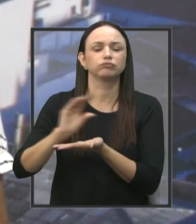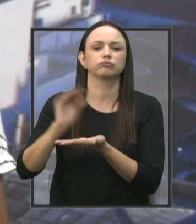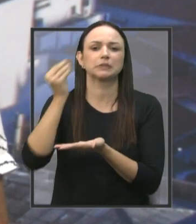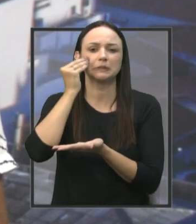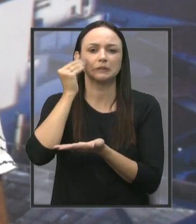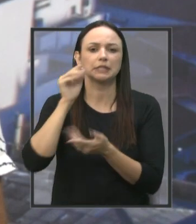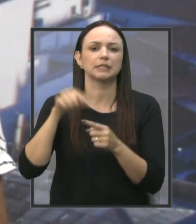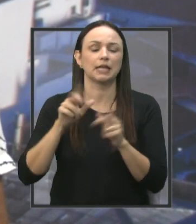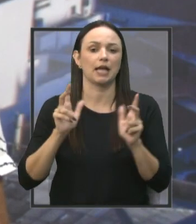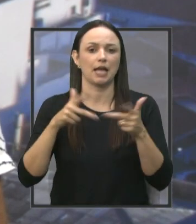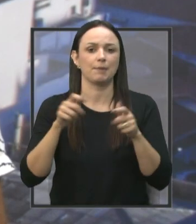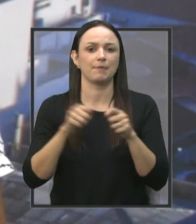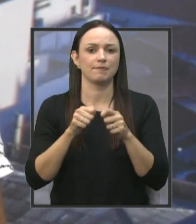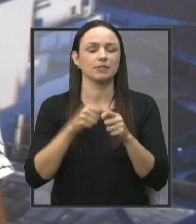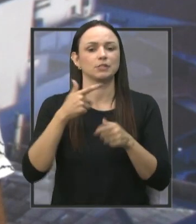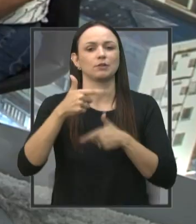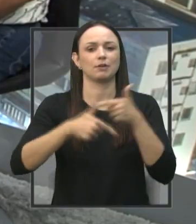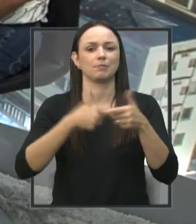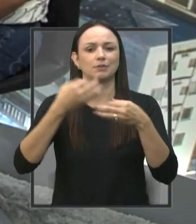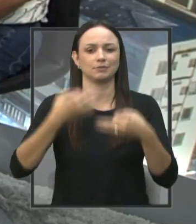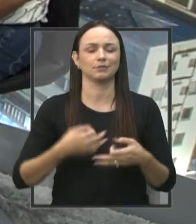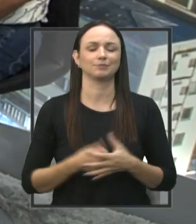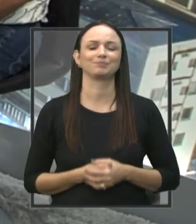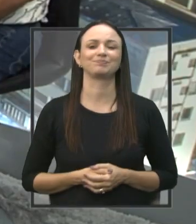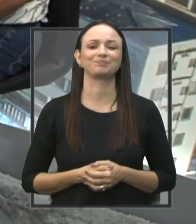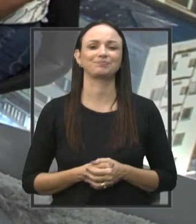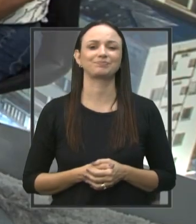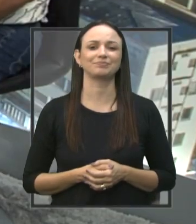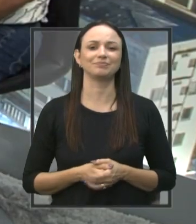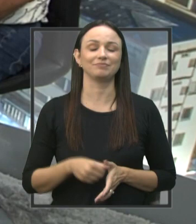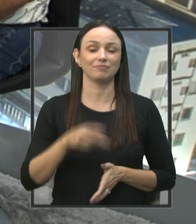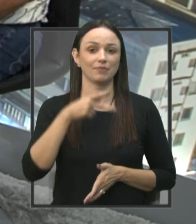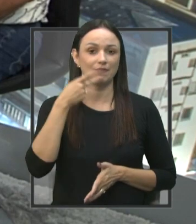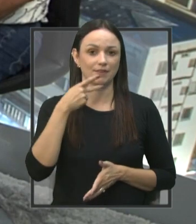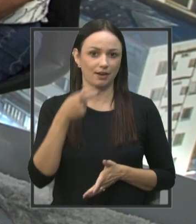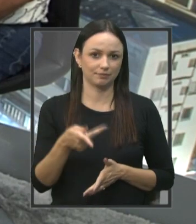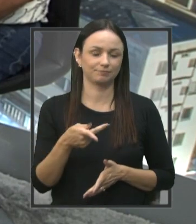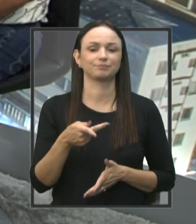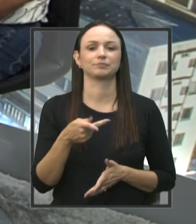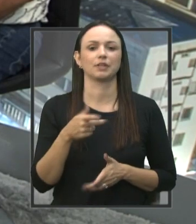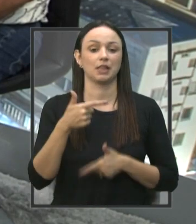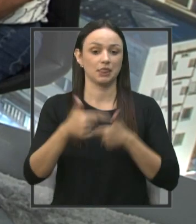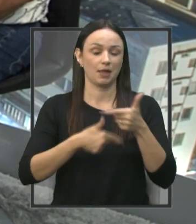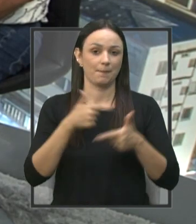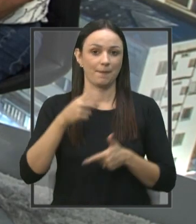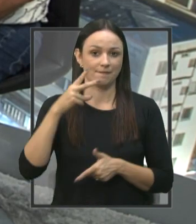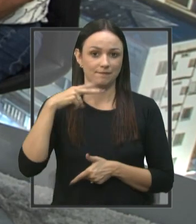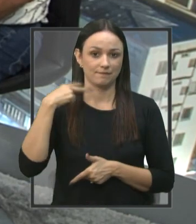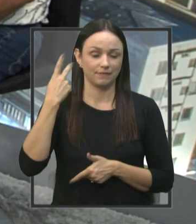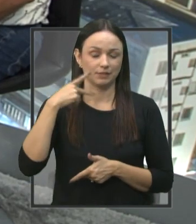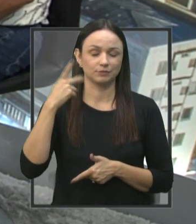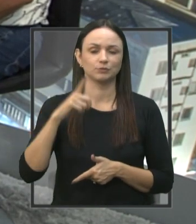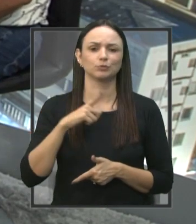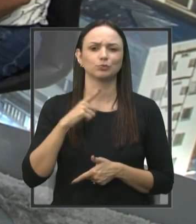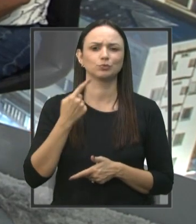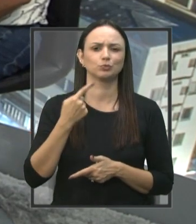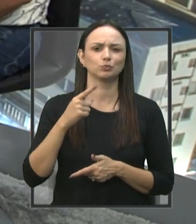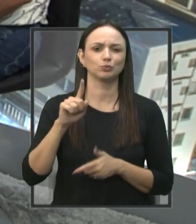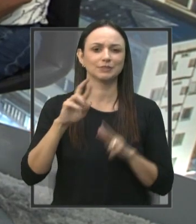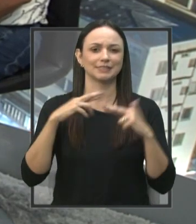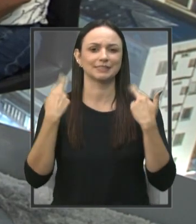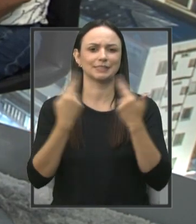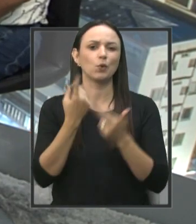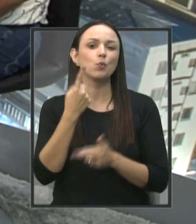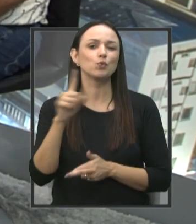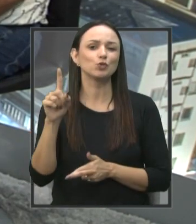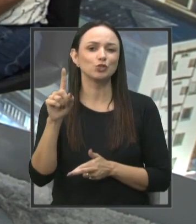buscar e a Câmara vai fazer a parte dela, sem dúvida alguma. Bom, por falar em atividade parlamentar, vereador, nós tivemos na última sessão de